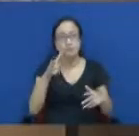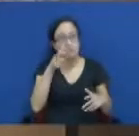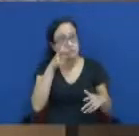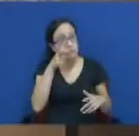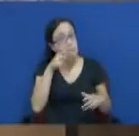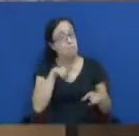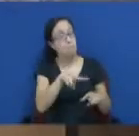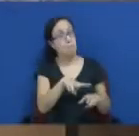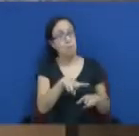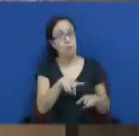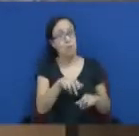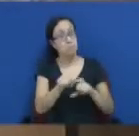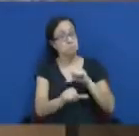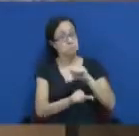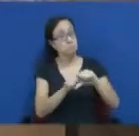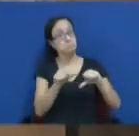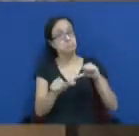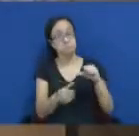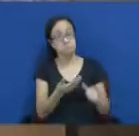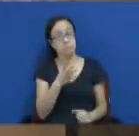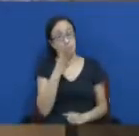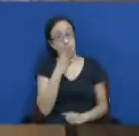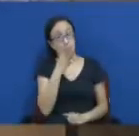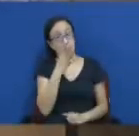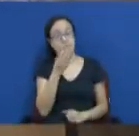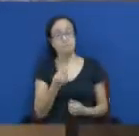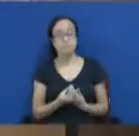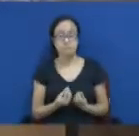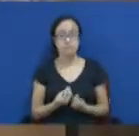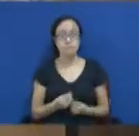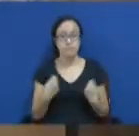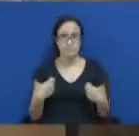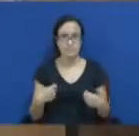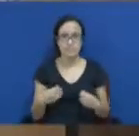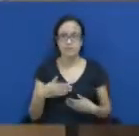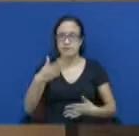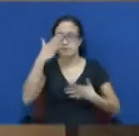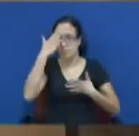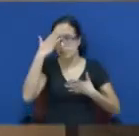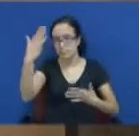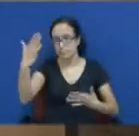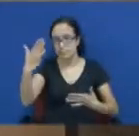resultados, o que significa participar do programa Cidade Sustentável. Muito obrigado.